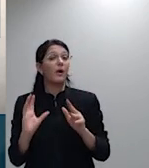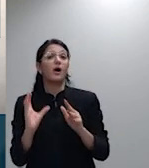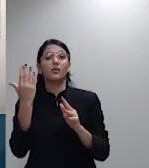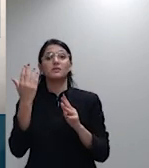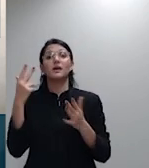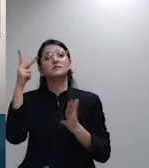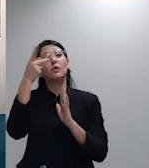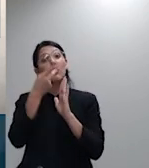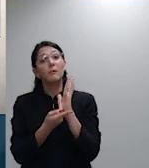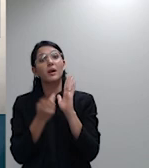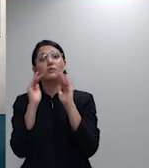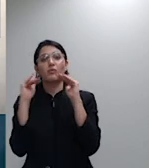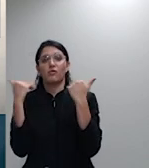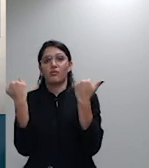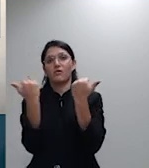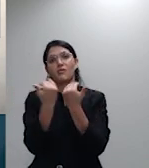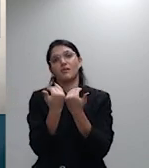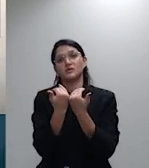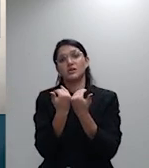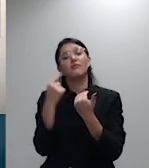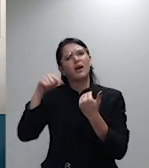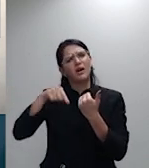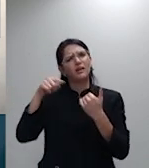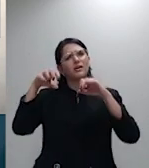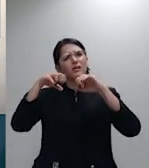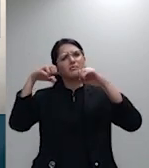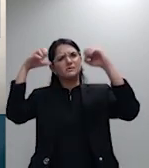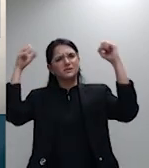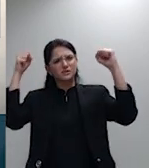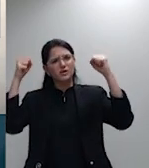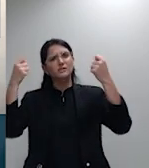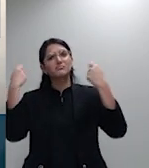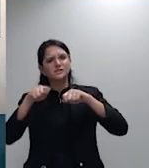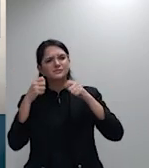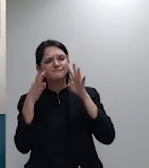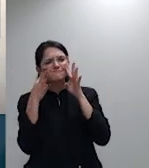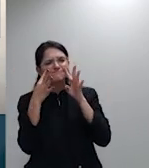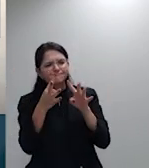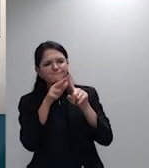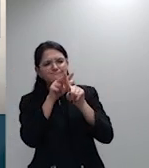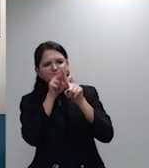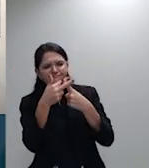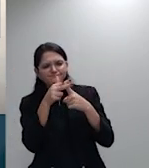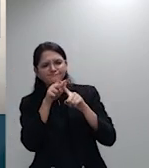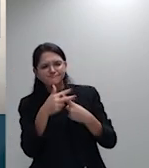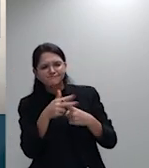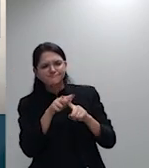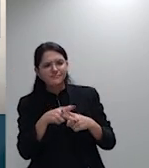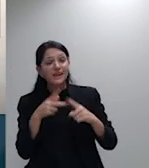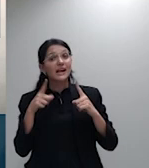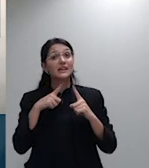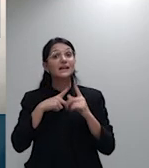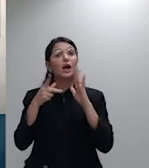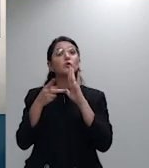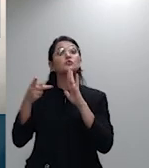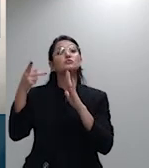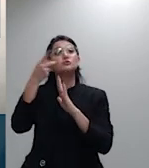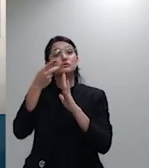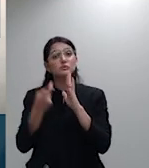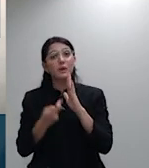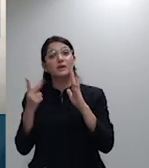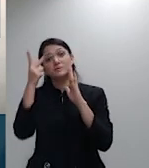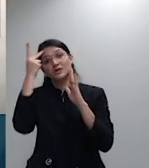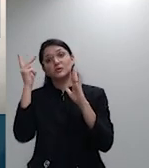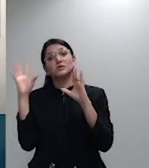fundamental para o STJ olhar com muito mais critério os reajustes dos planos coletivos aqui eu estou me referindo aos reajustes por